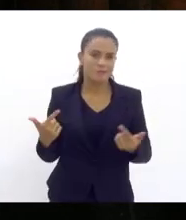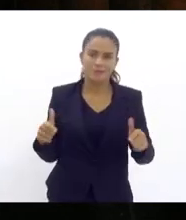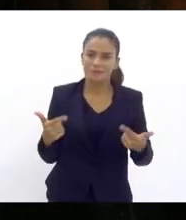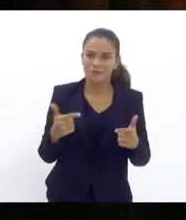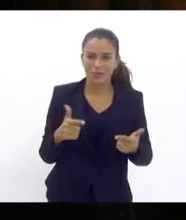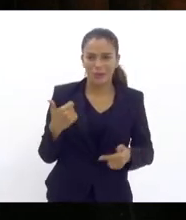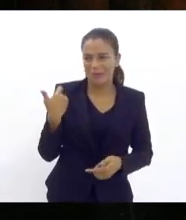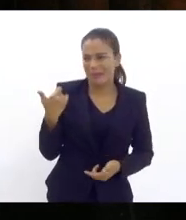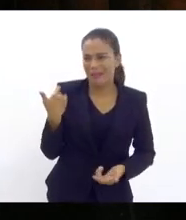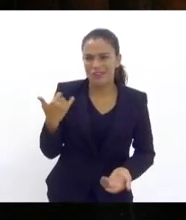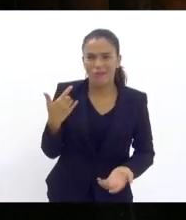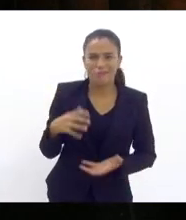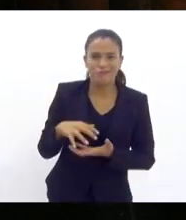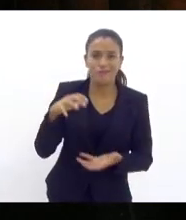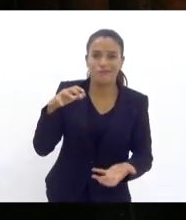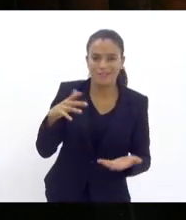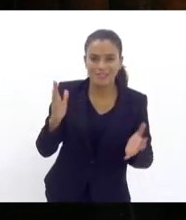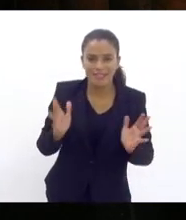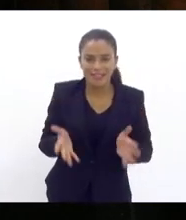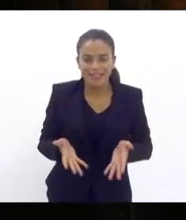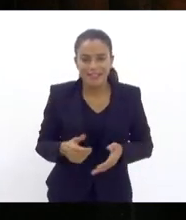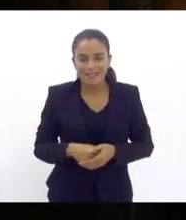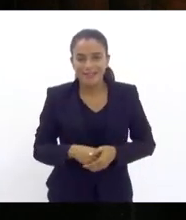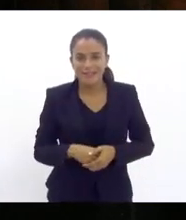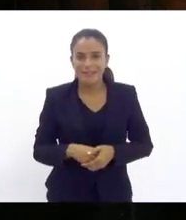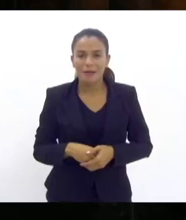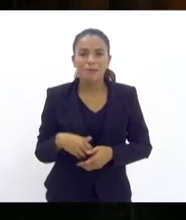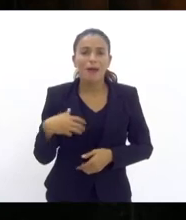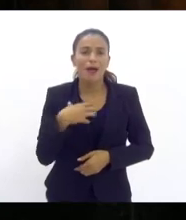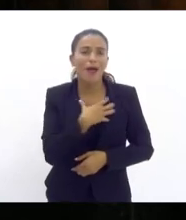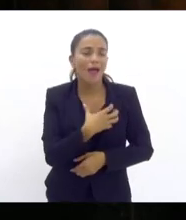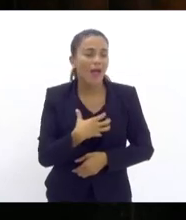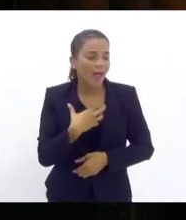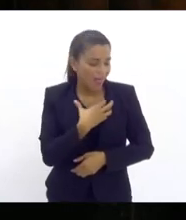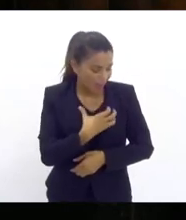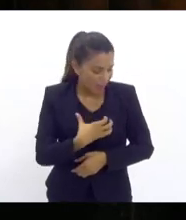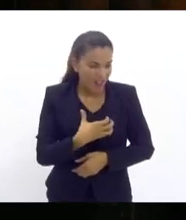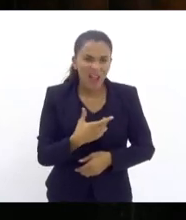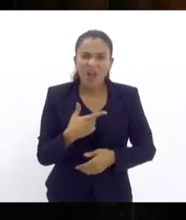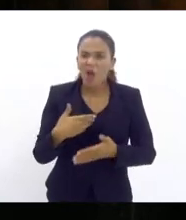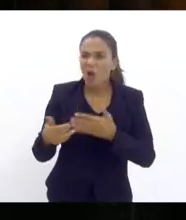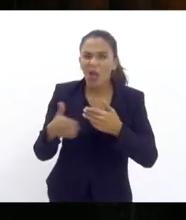mais idade por ter paixão por qualquer líder